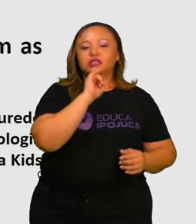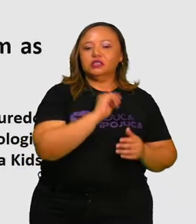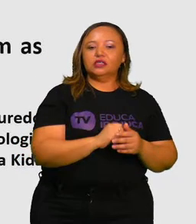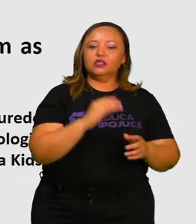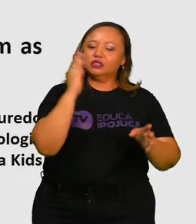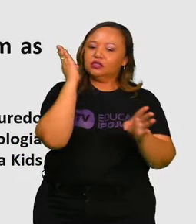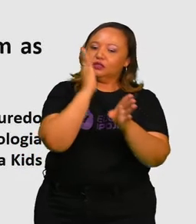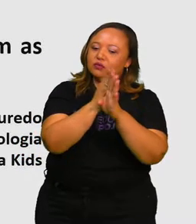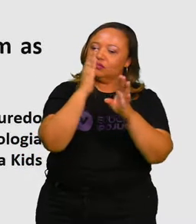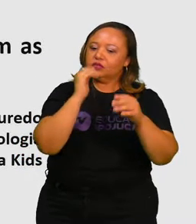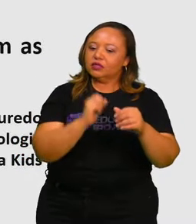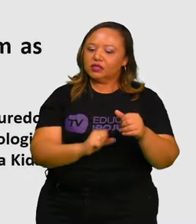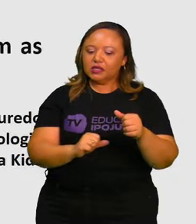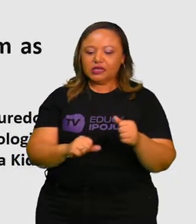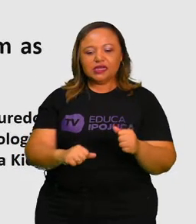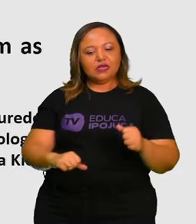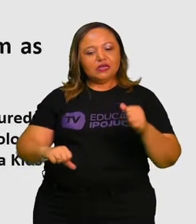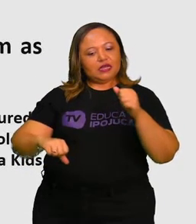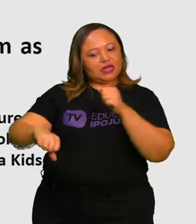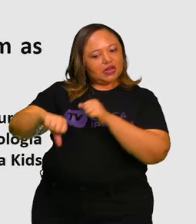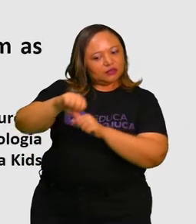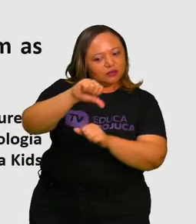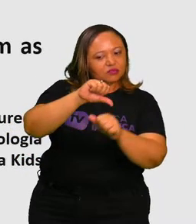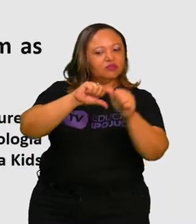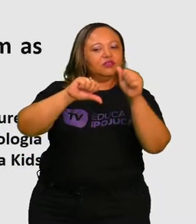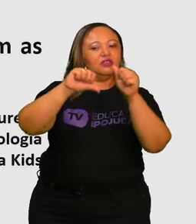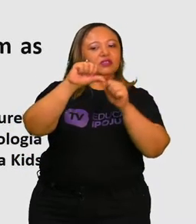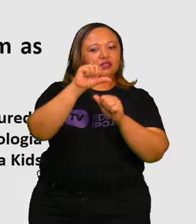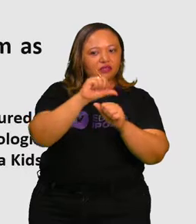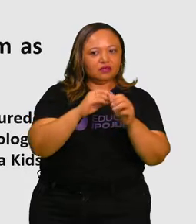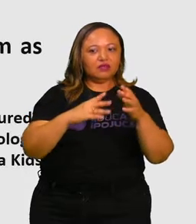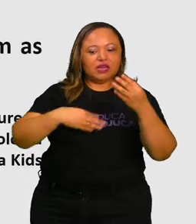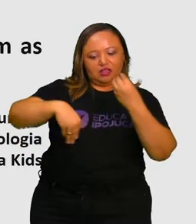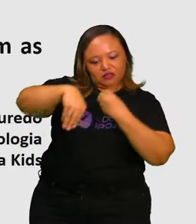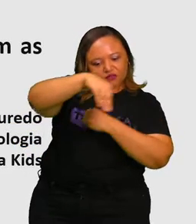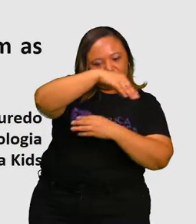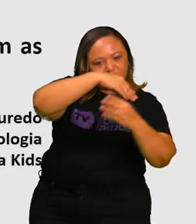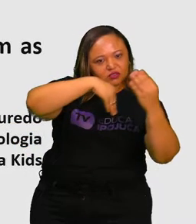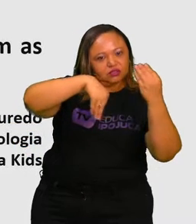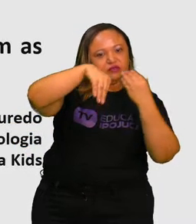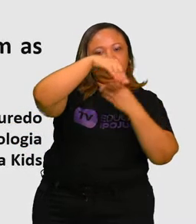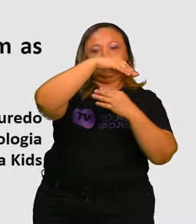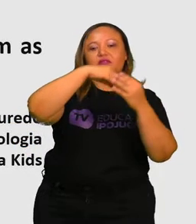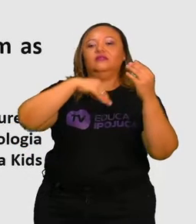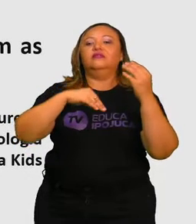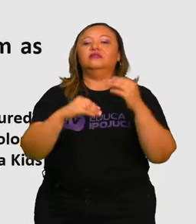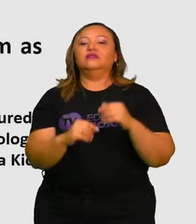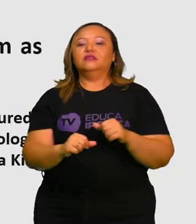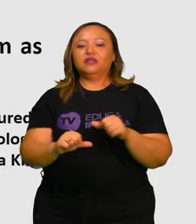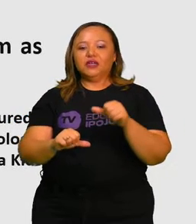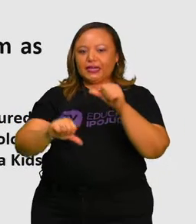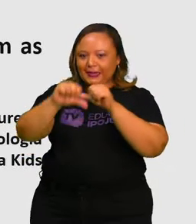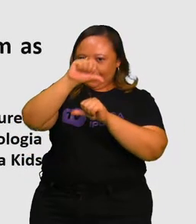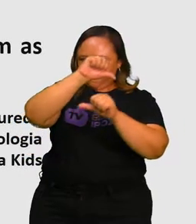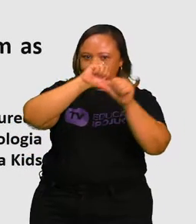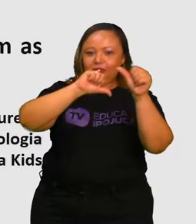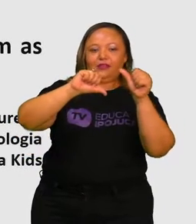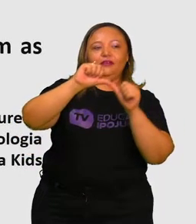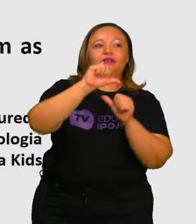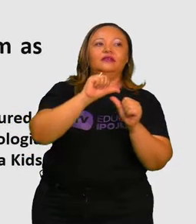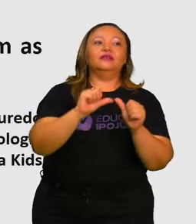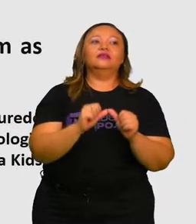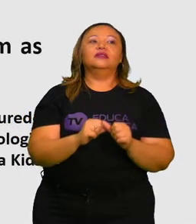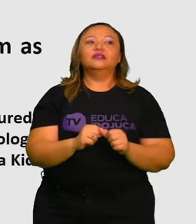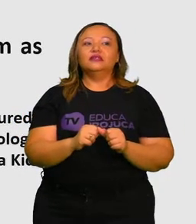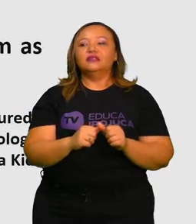que elas iam se cruzando entre si, iam adquirindo uma maior variedade genética e, consequentemente, uma